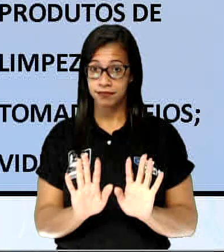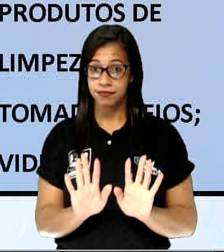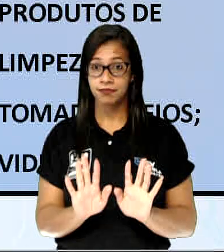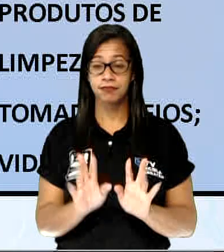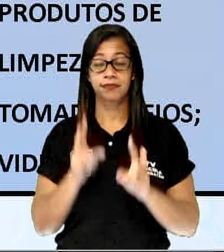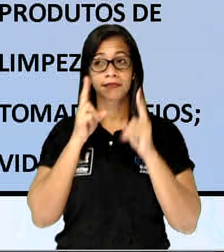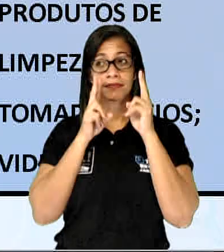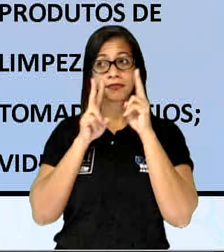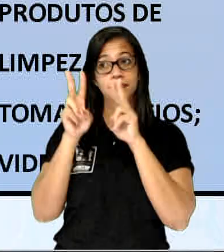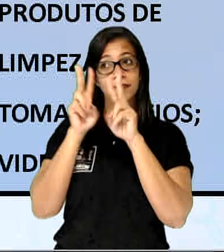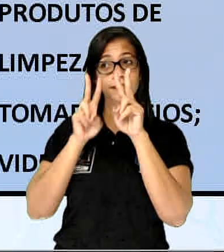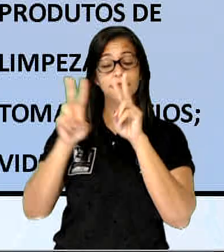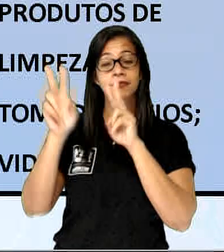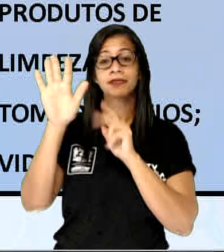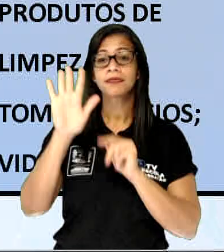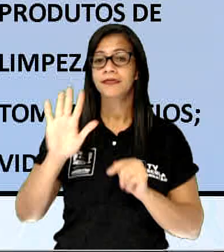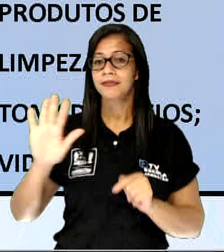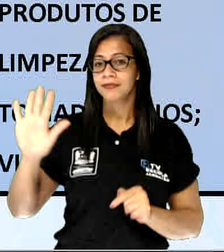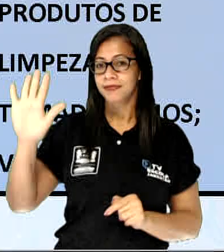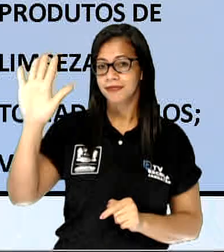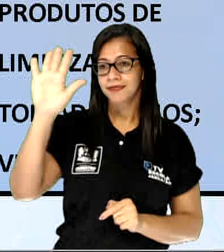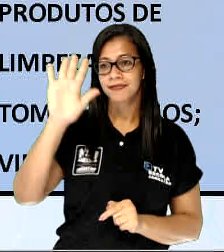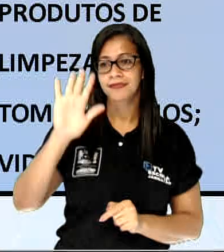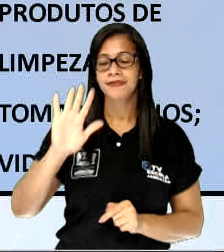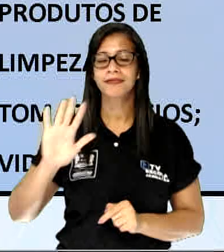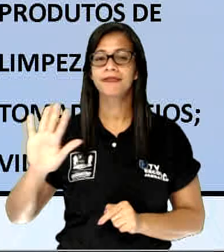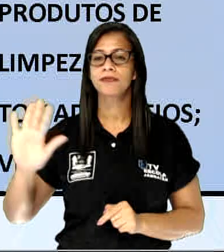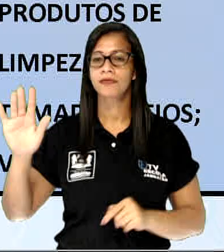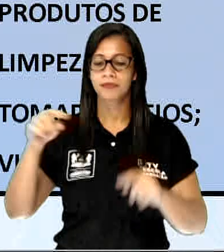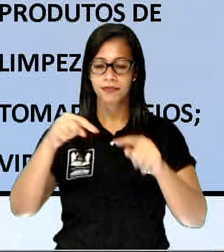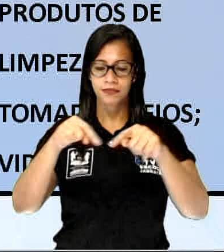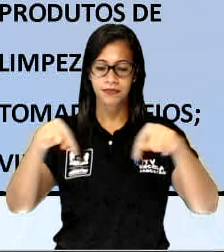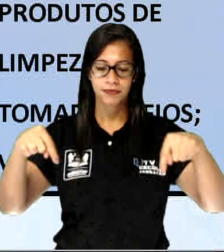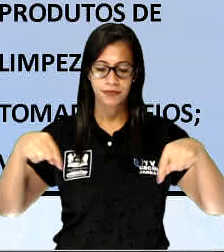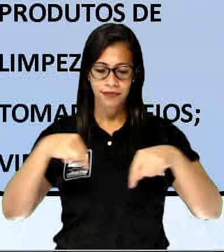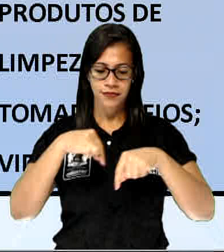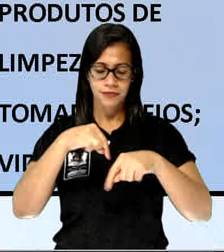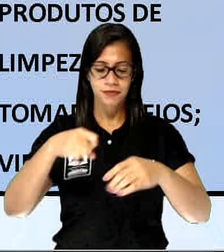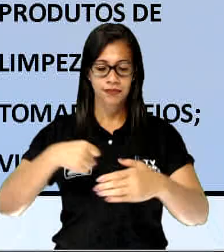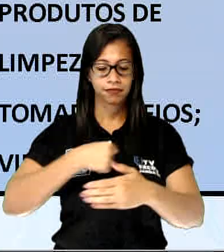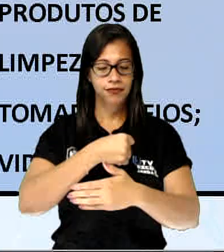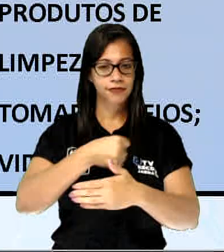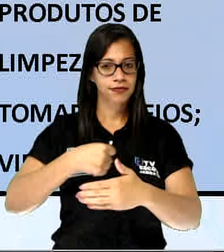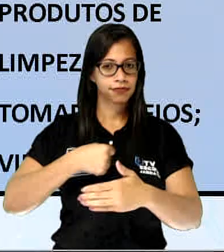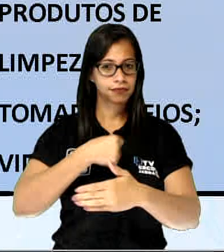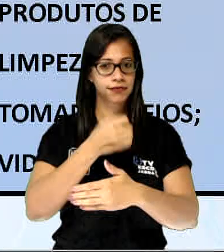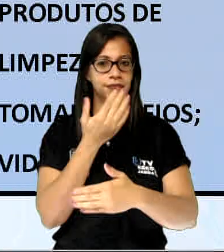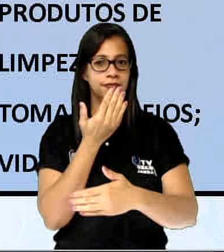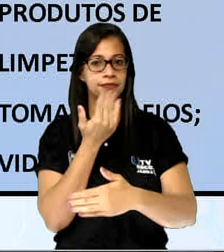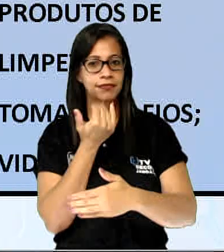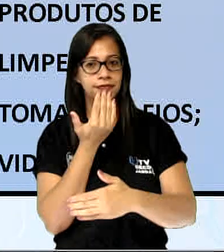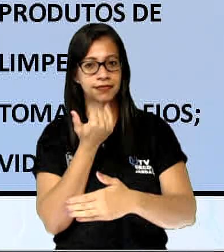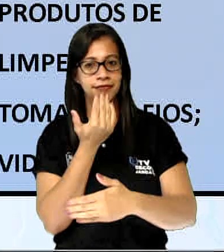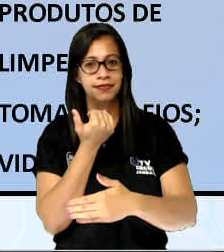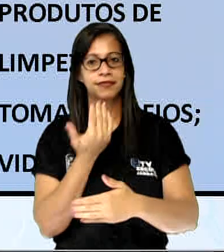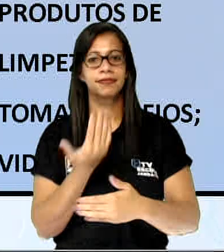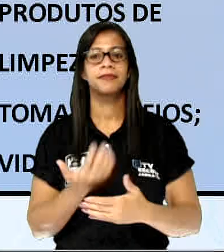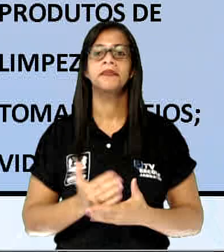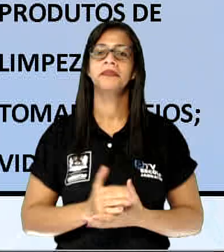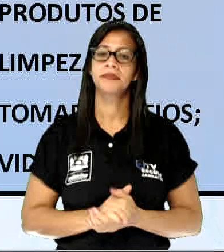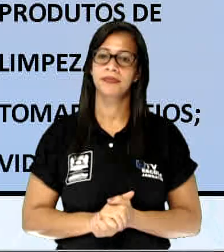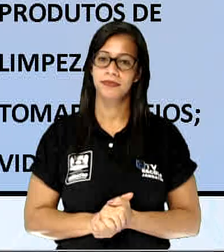Vocês estão observando a imagem dessa cozinha, dessa família que estão no momento de refeição, de